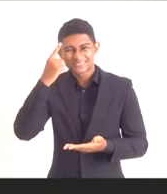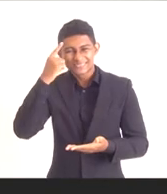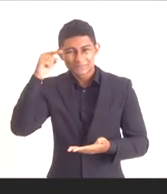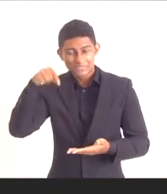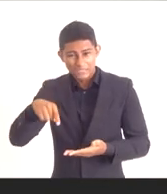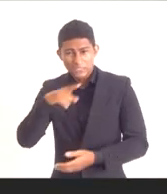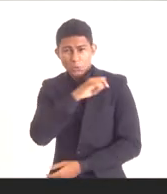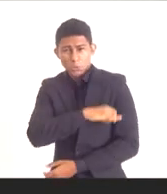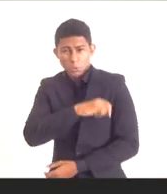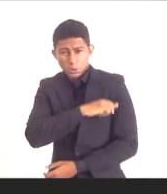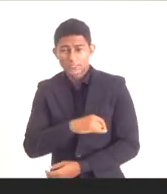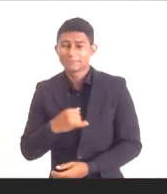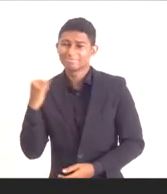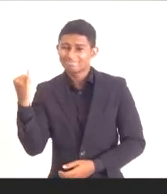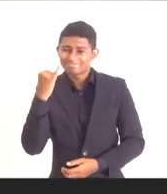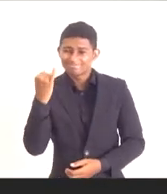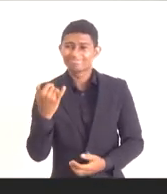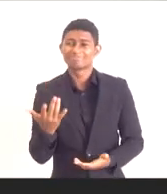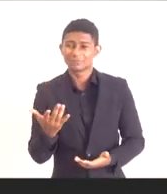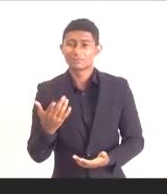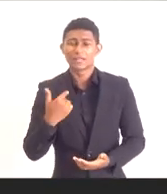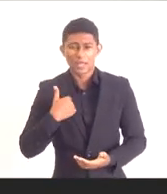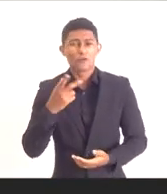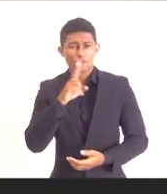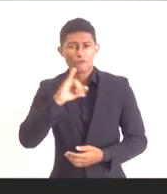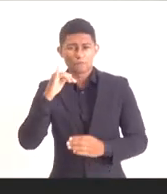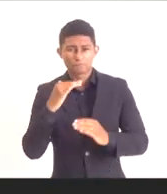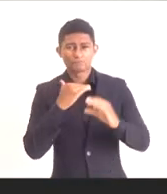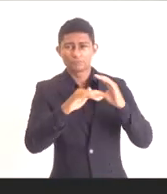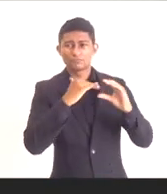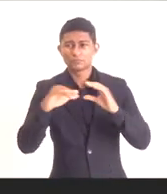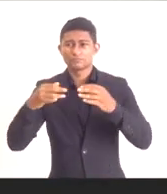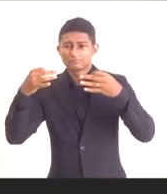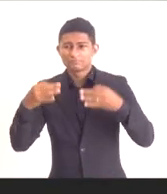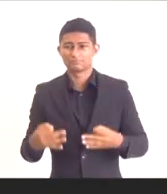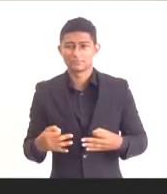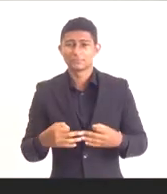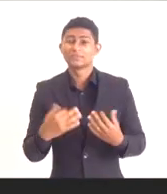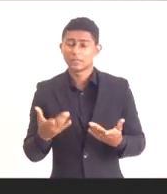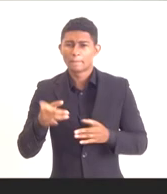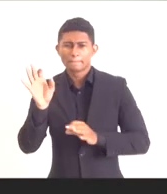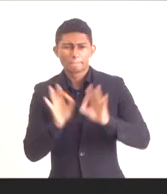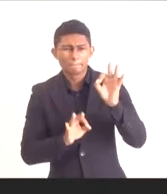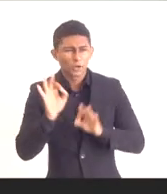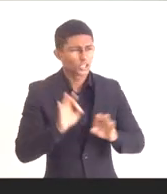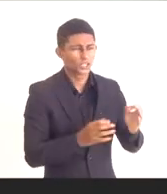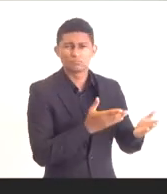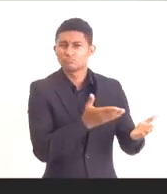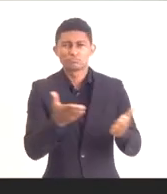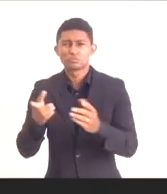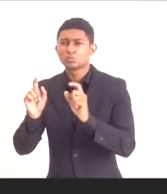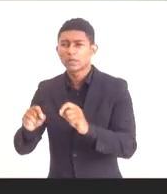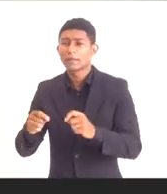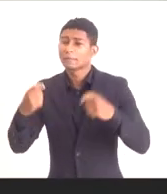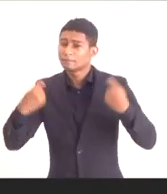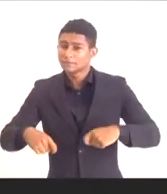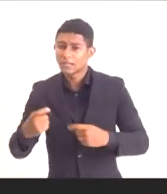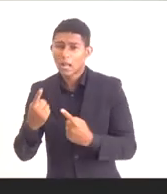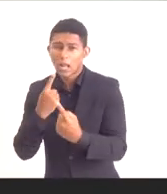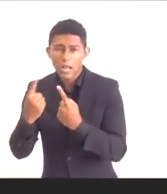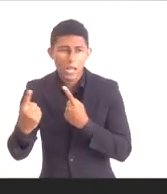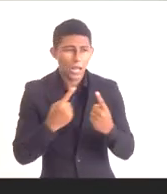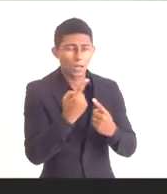fluminense, que encaminharei oportunamente. São projetos que, muitas vezes, envolvem articulações para as esferas